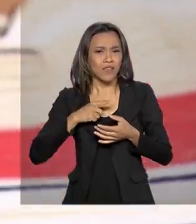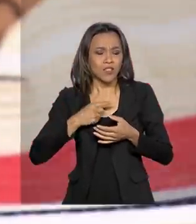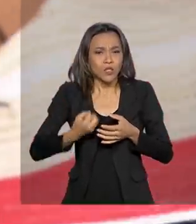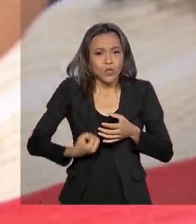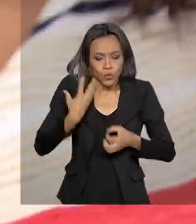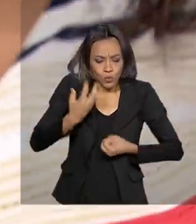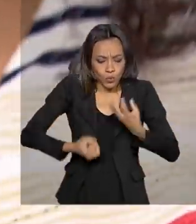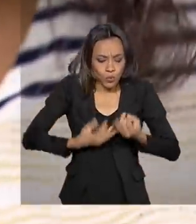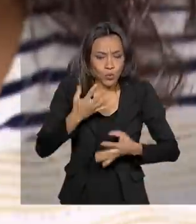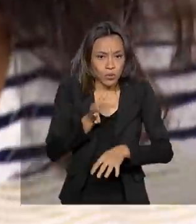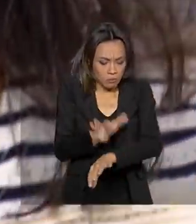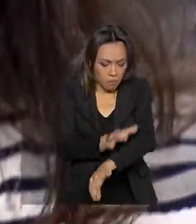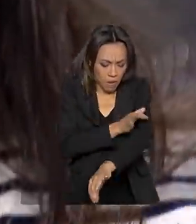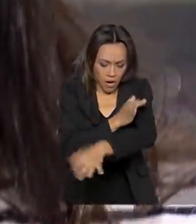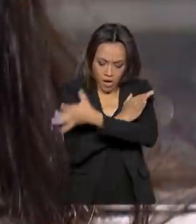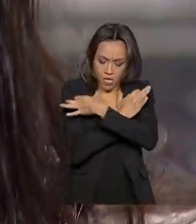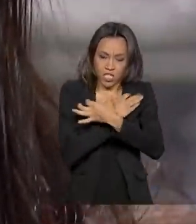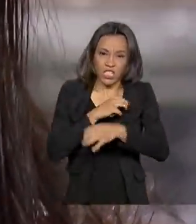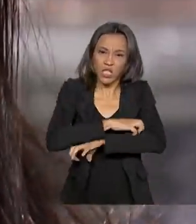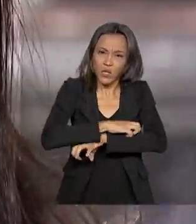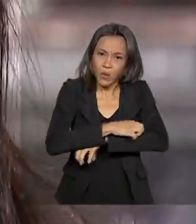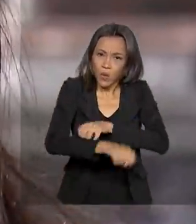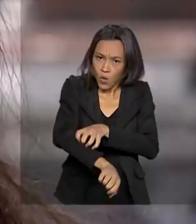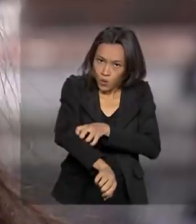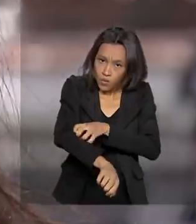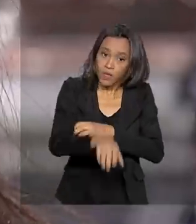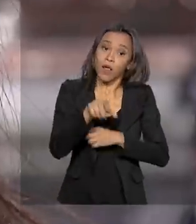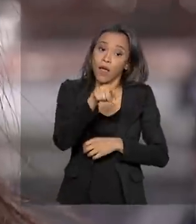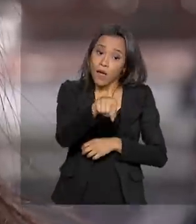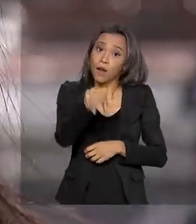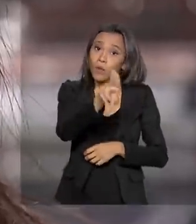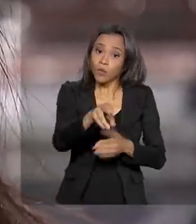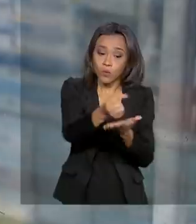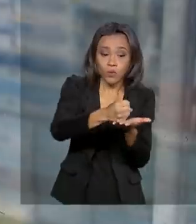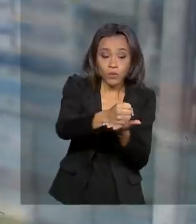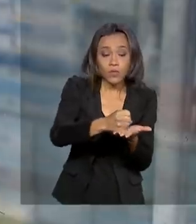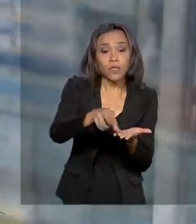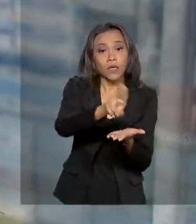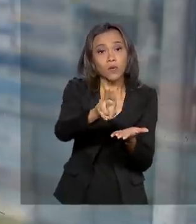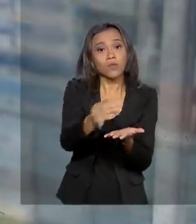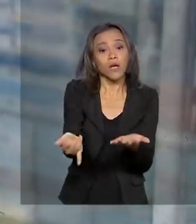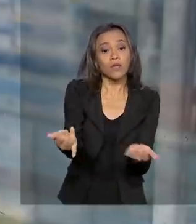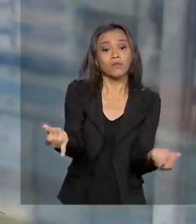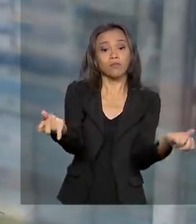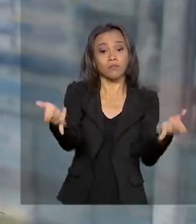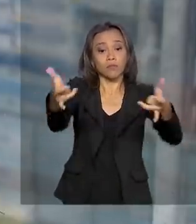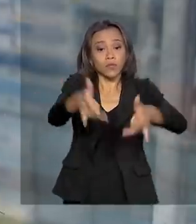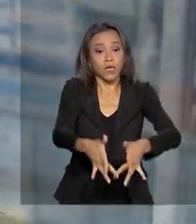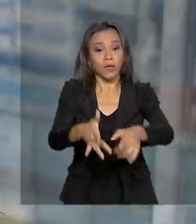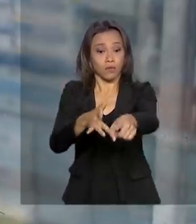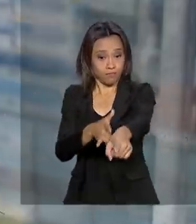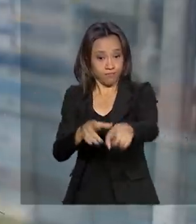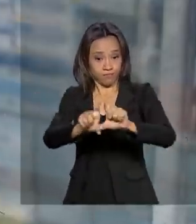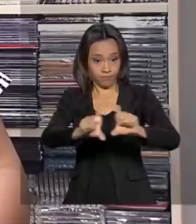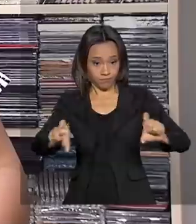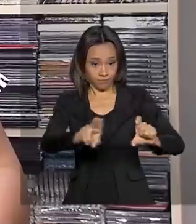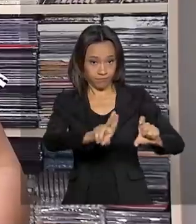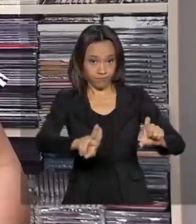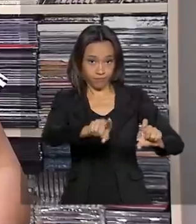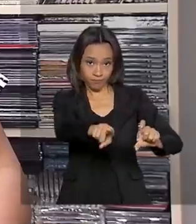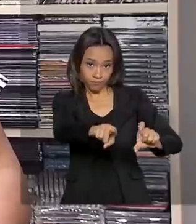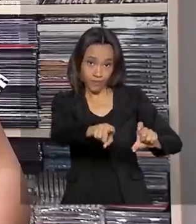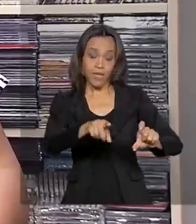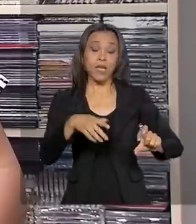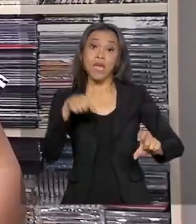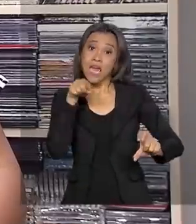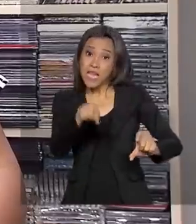pele e coceiras. Um dos remédios que ela usa é feito com cloridrato de ranitidina. O que ela não sabia é que